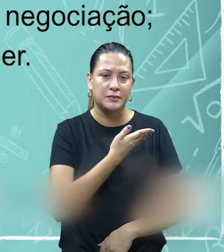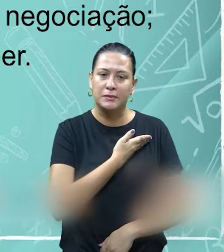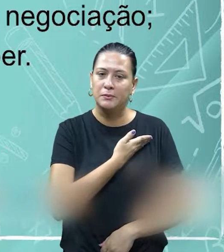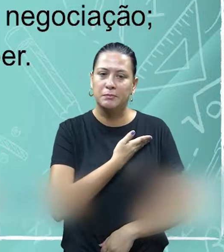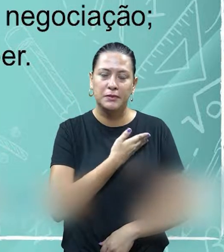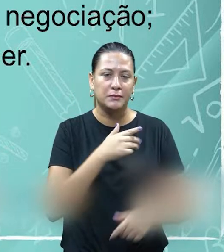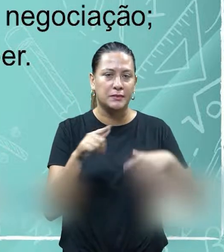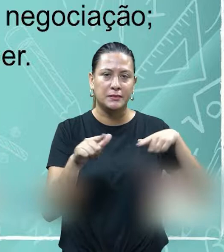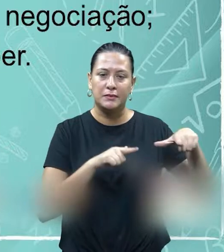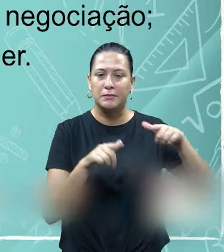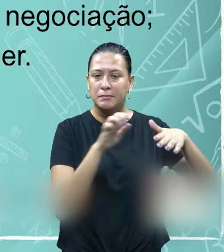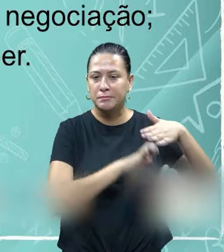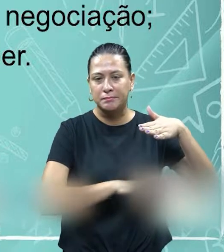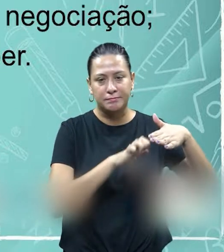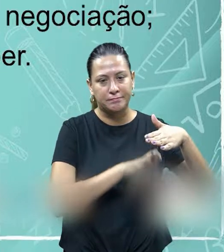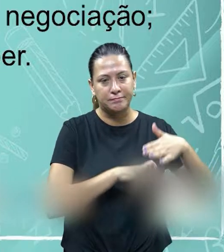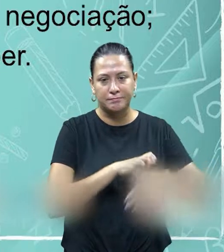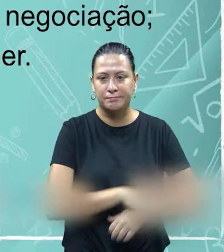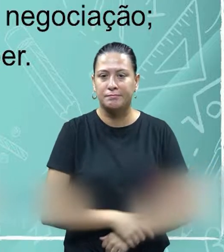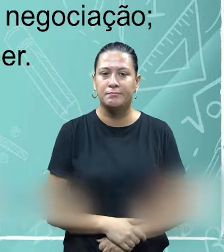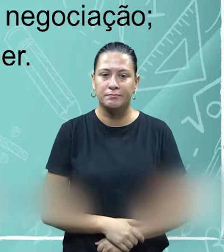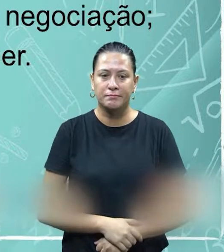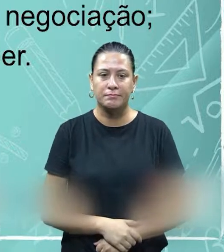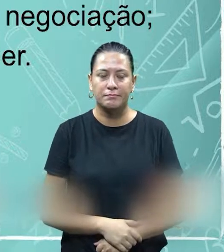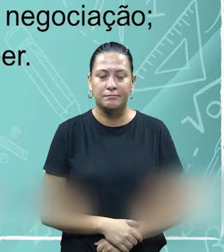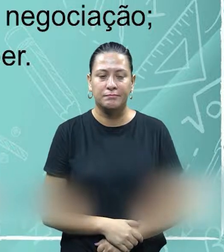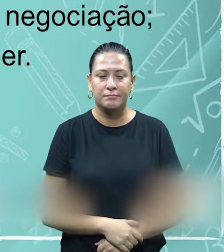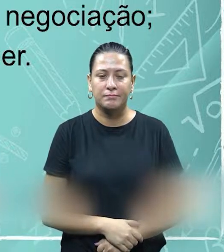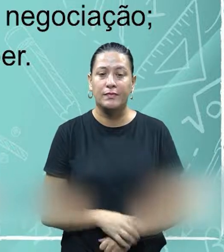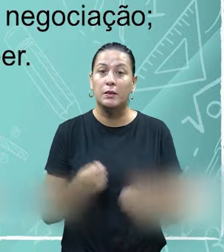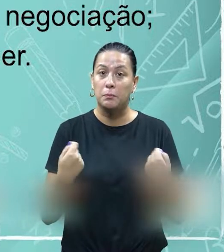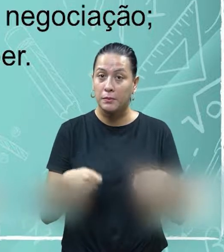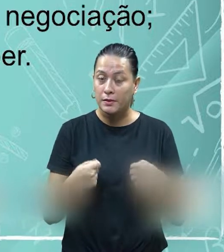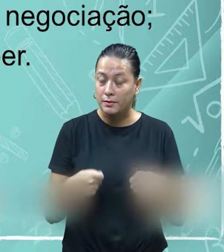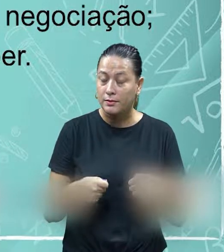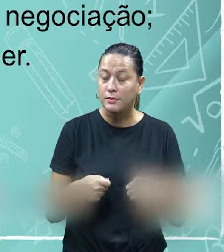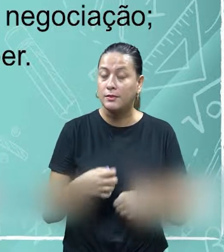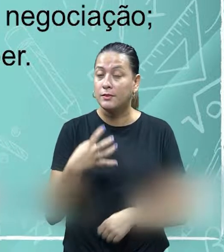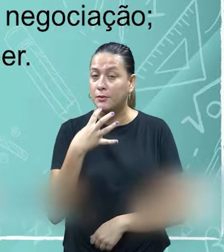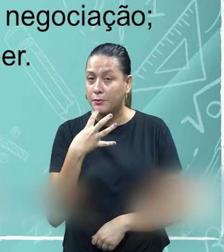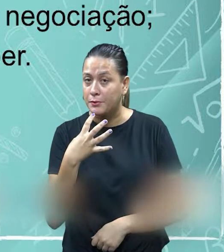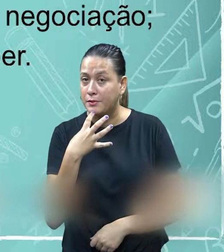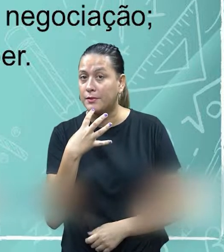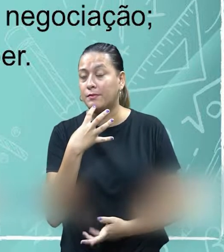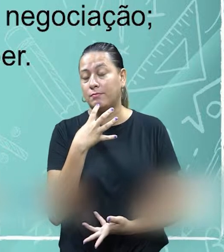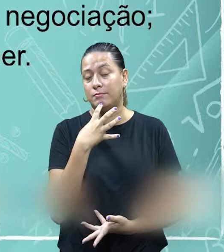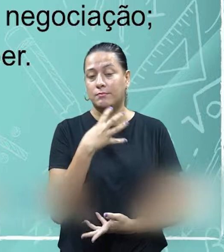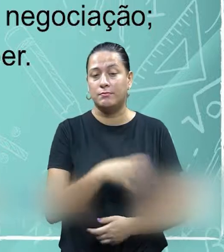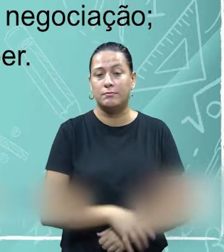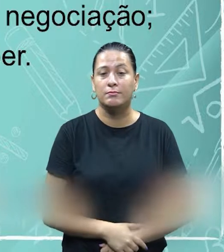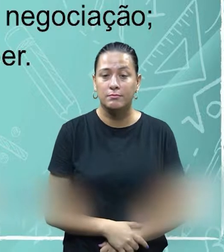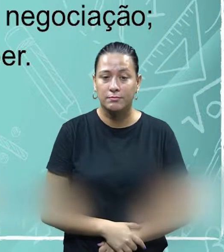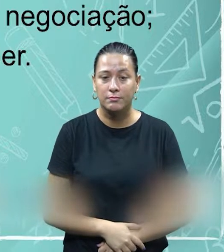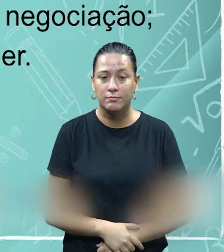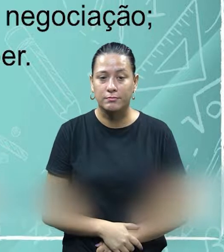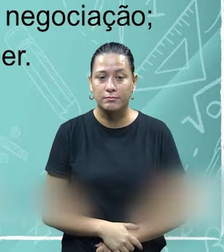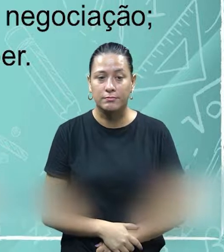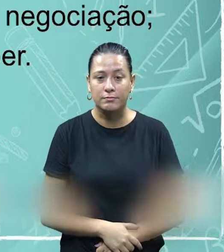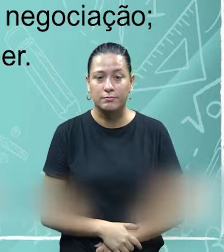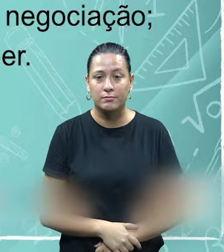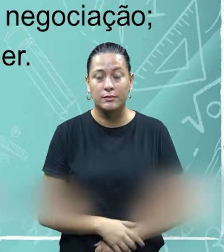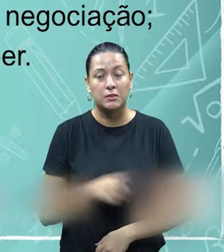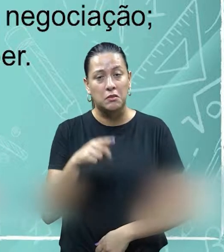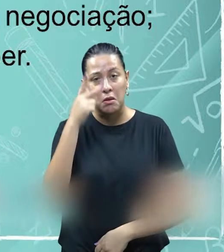interesses dos seus colegas repara que a Tajana falou para a gente que devemos conhecer as partes envolvidas mas naquela